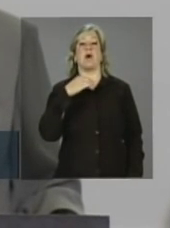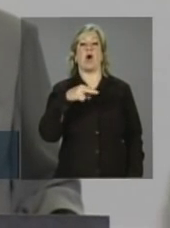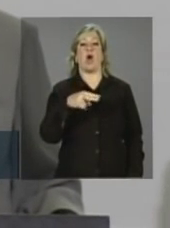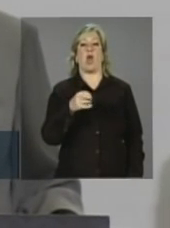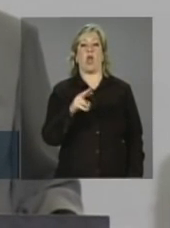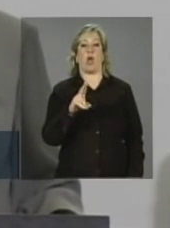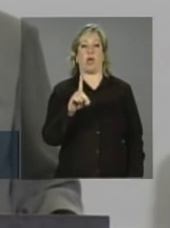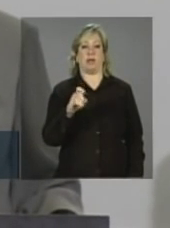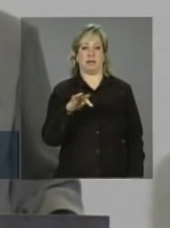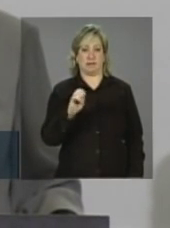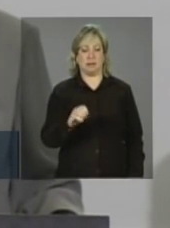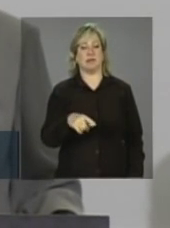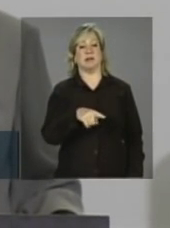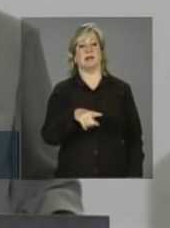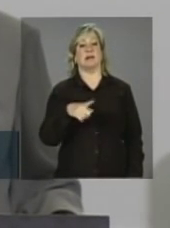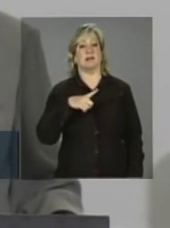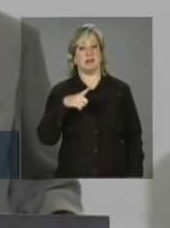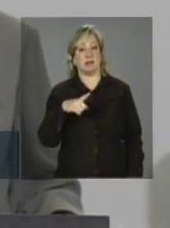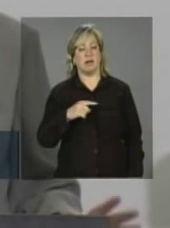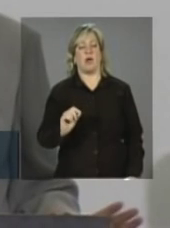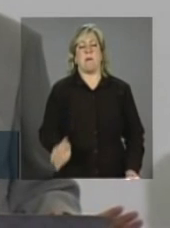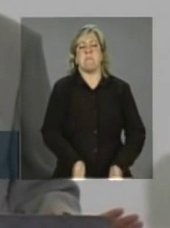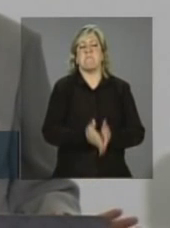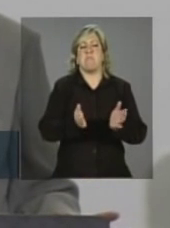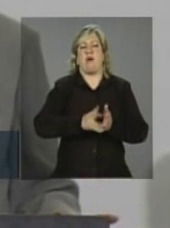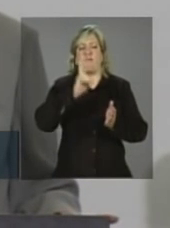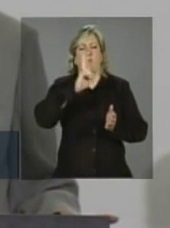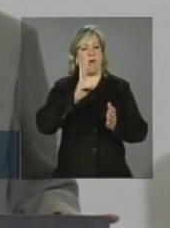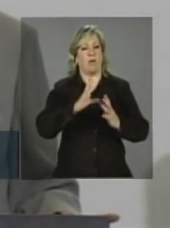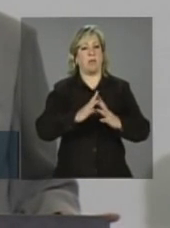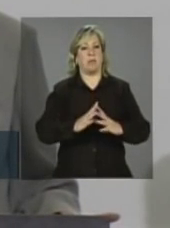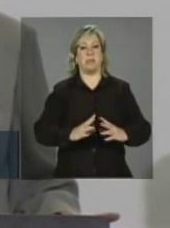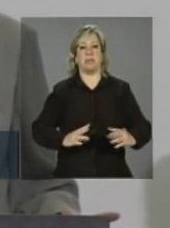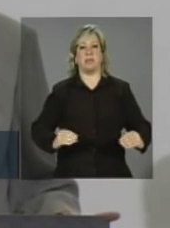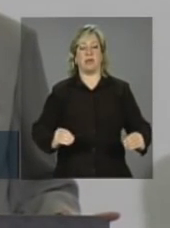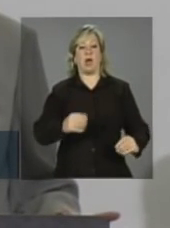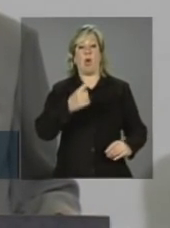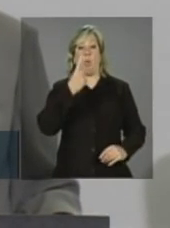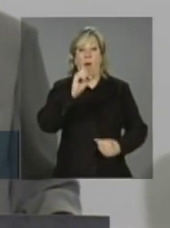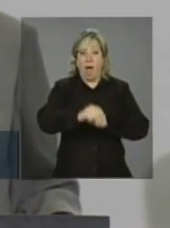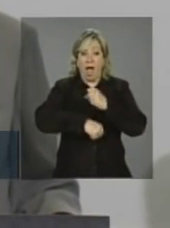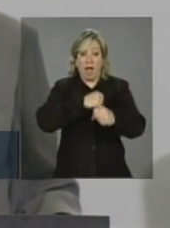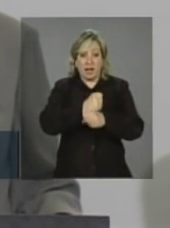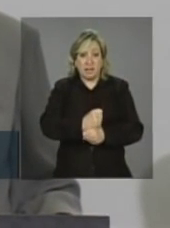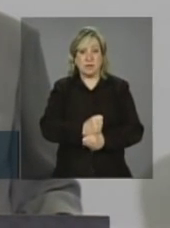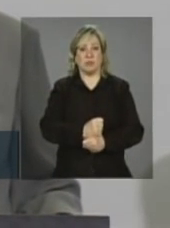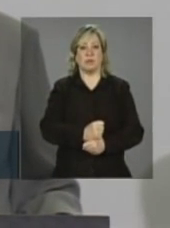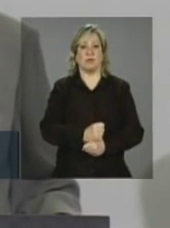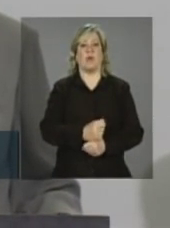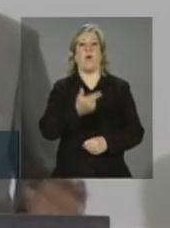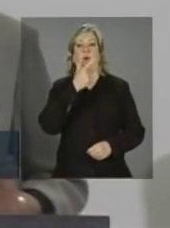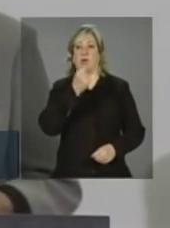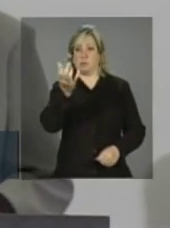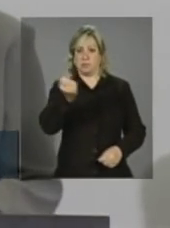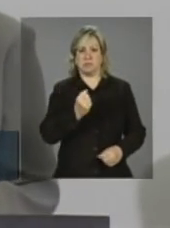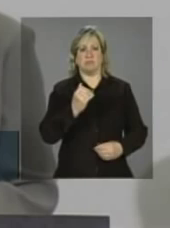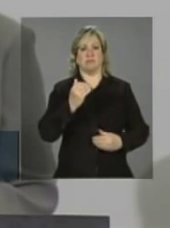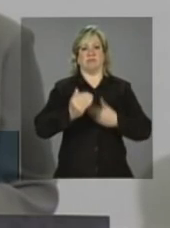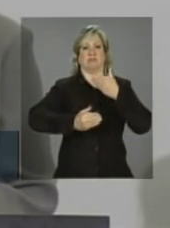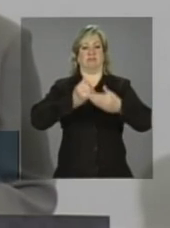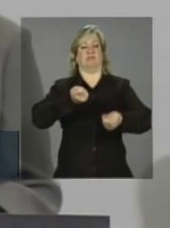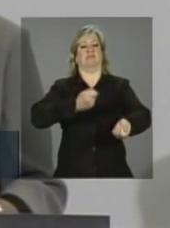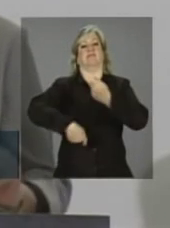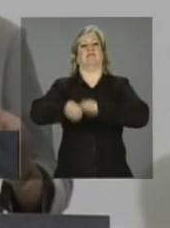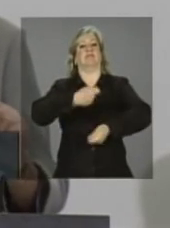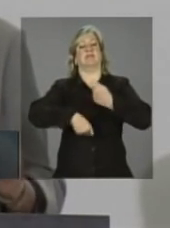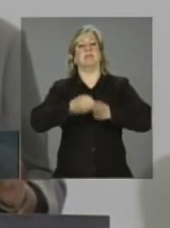deixaram a situação de extrema pobreza em 12 meses após receber o crédito. Esse